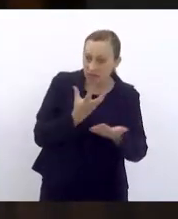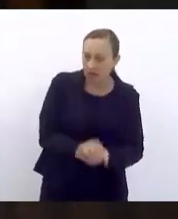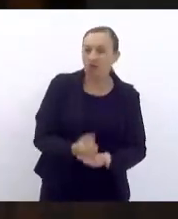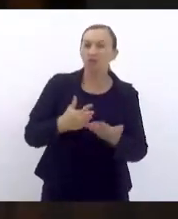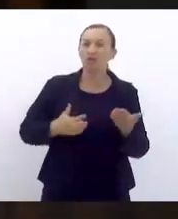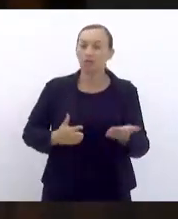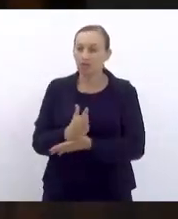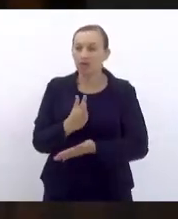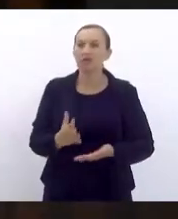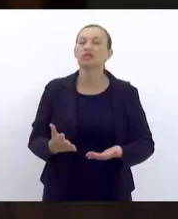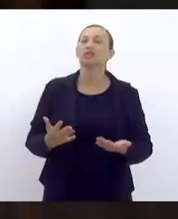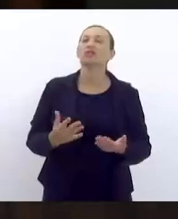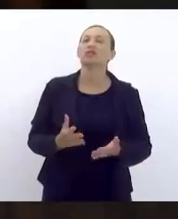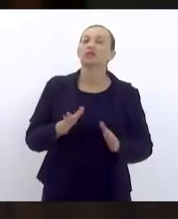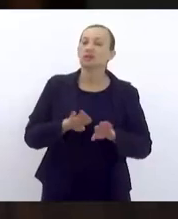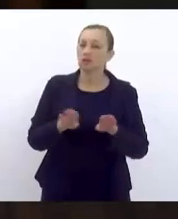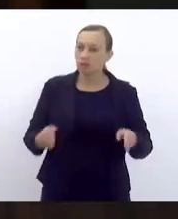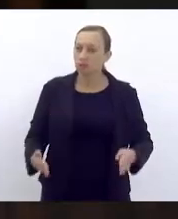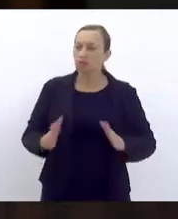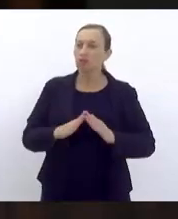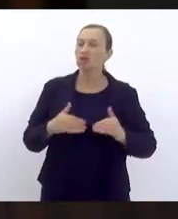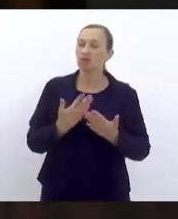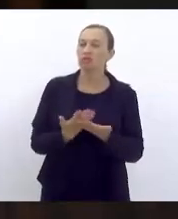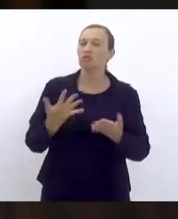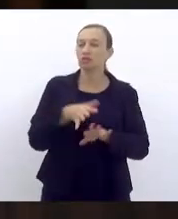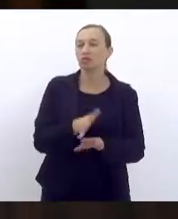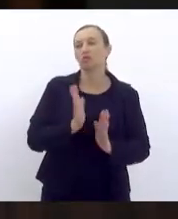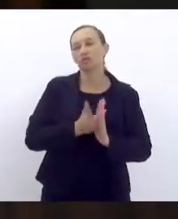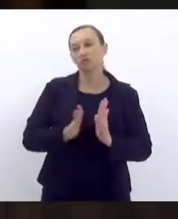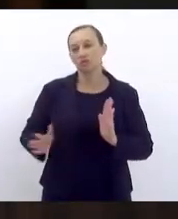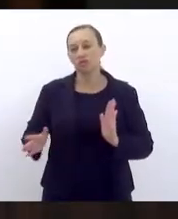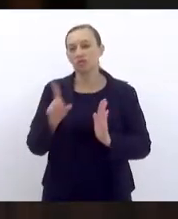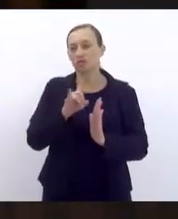o da